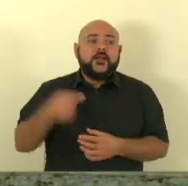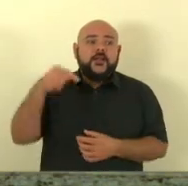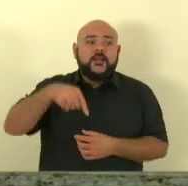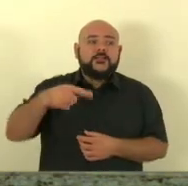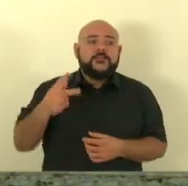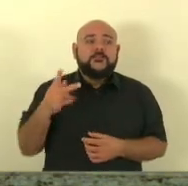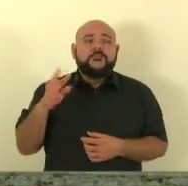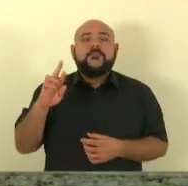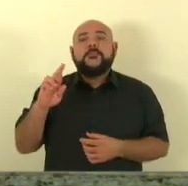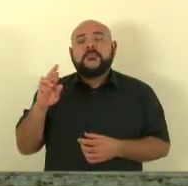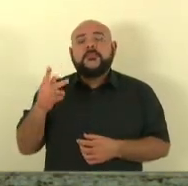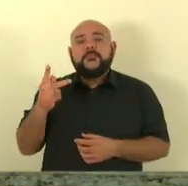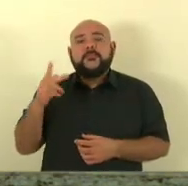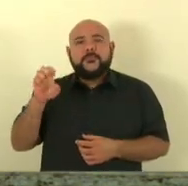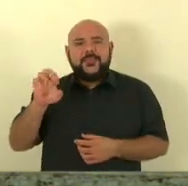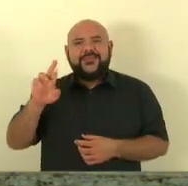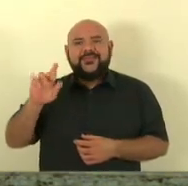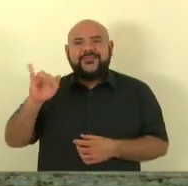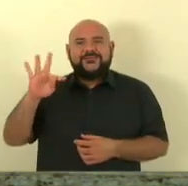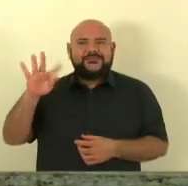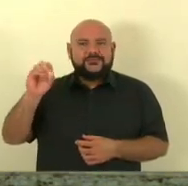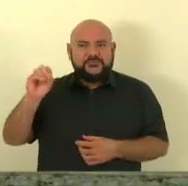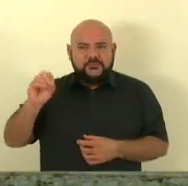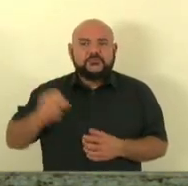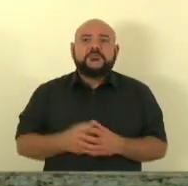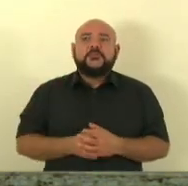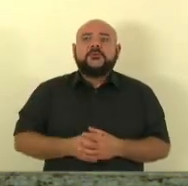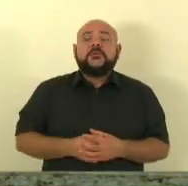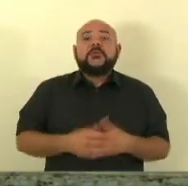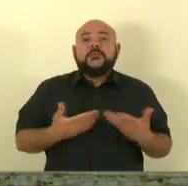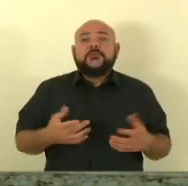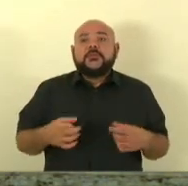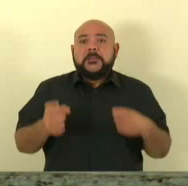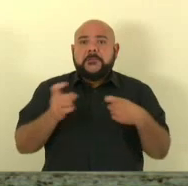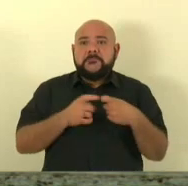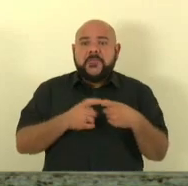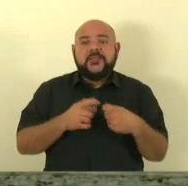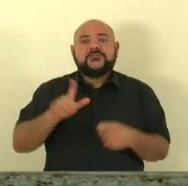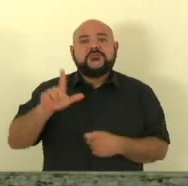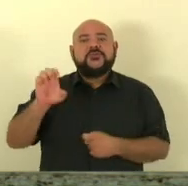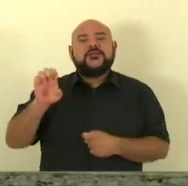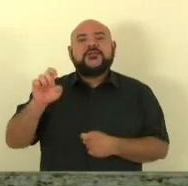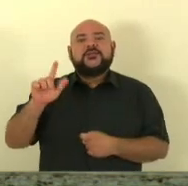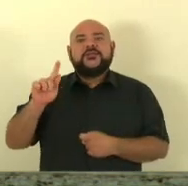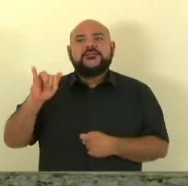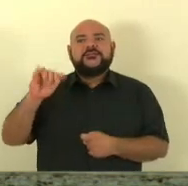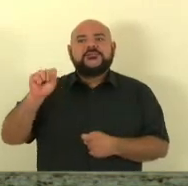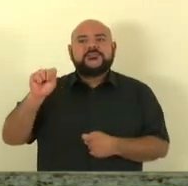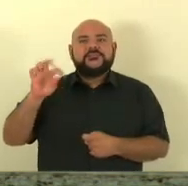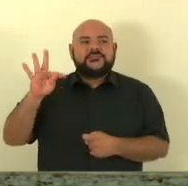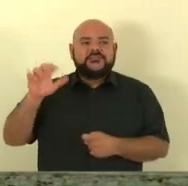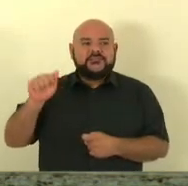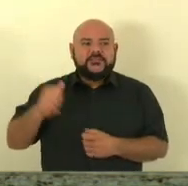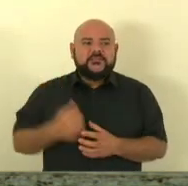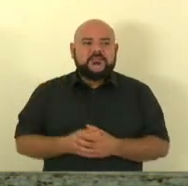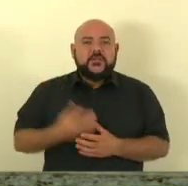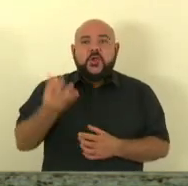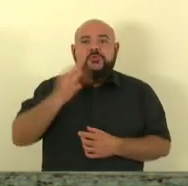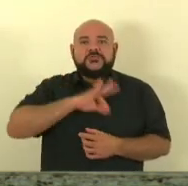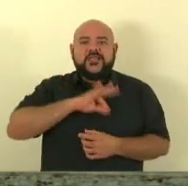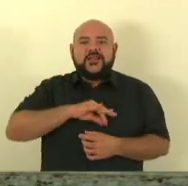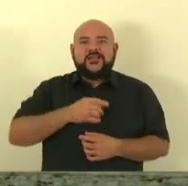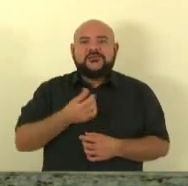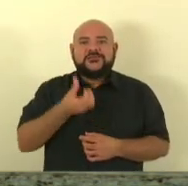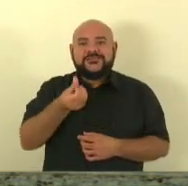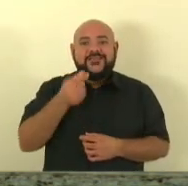criminal, também o médico legista aqui, início de carreira, salário bruto, R$ 6.800. Lá